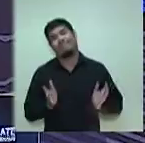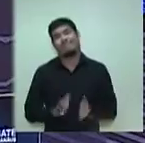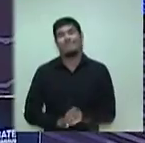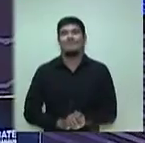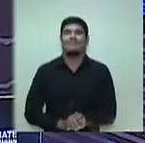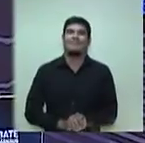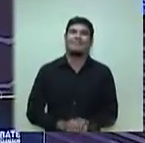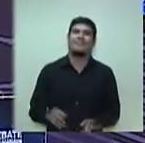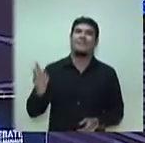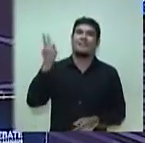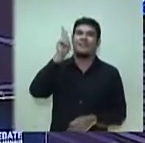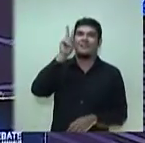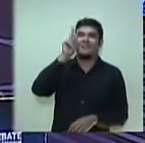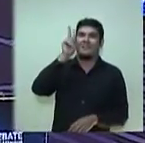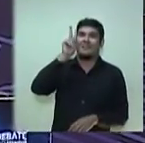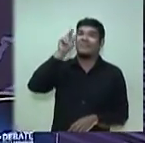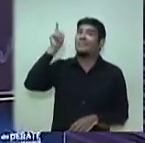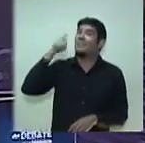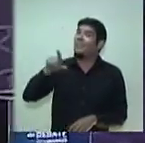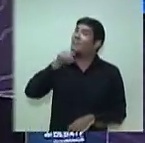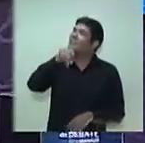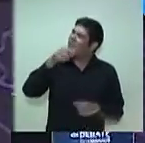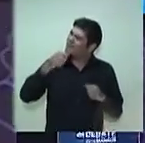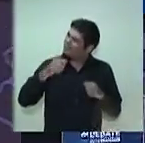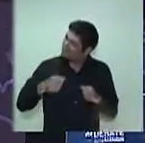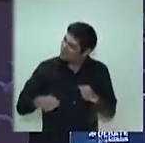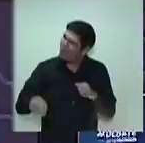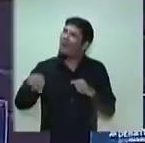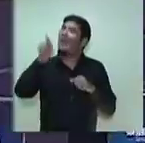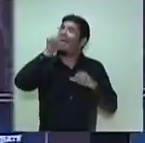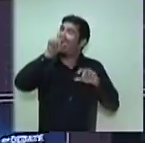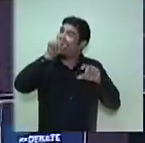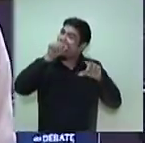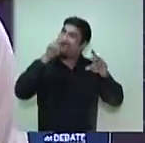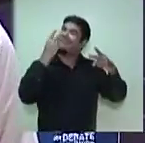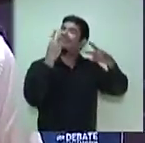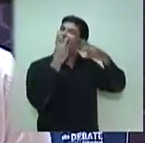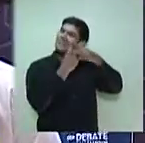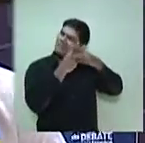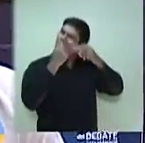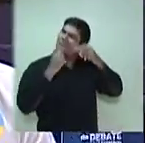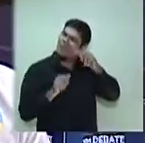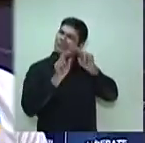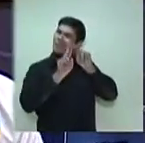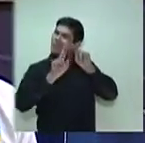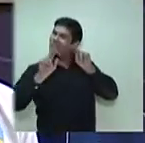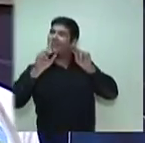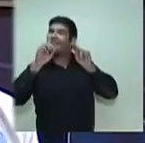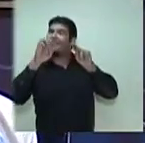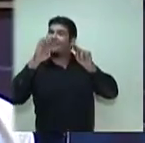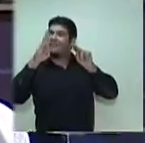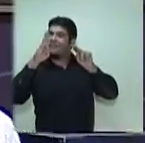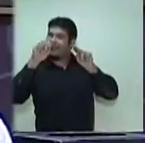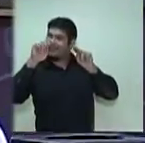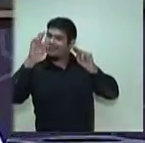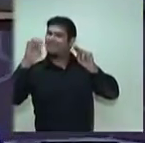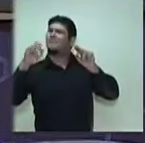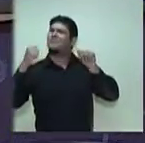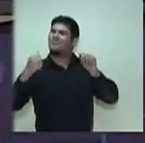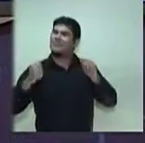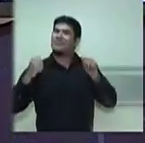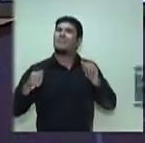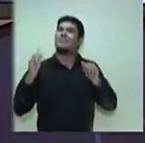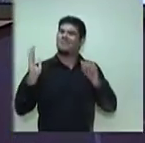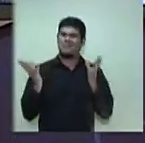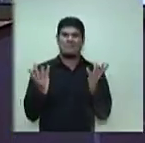Vamos lembrar mais uma vez que você pode comentar esse debate usando a hashtag no Twitter Debate TV em Tempo. Muita gente já comentando. E